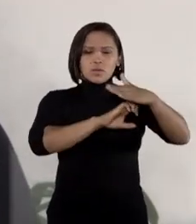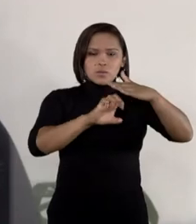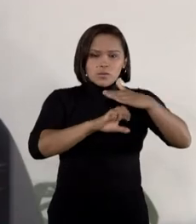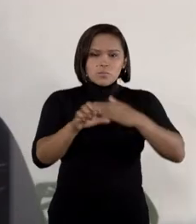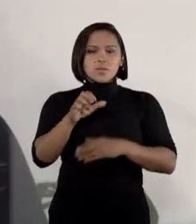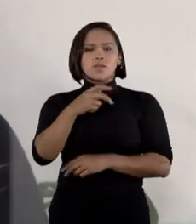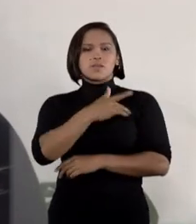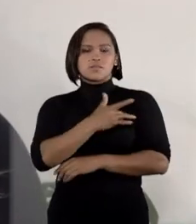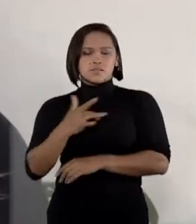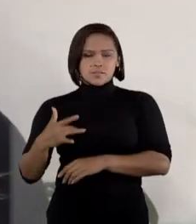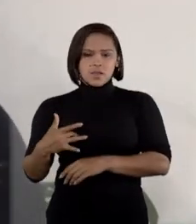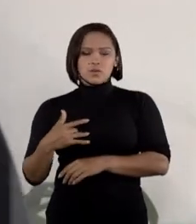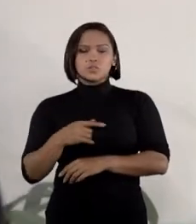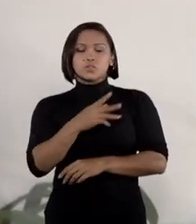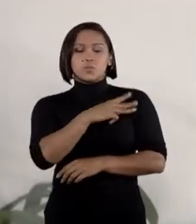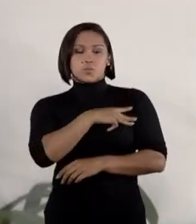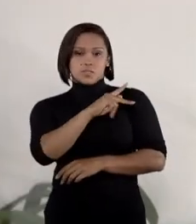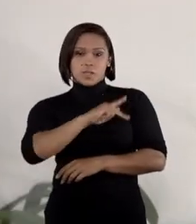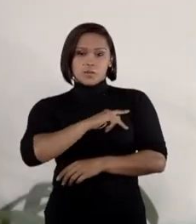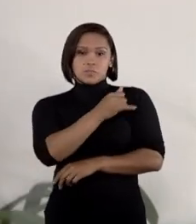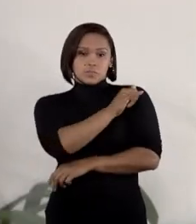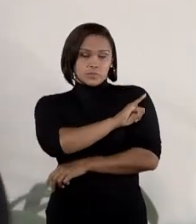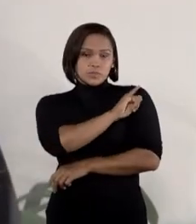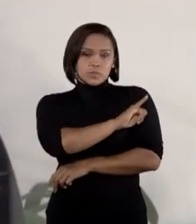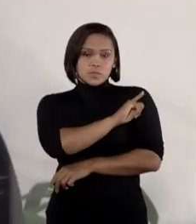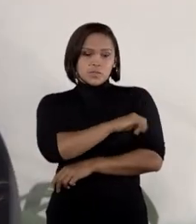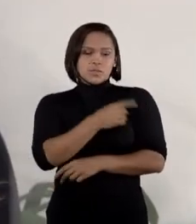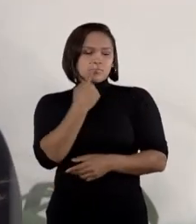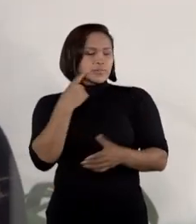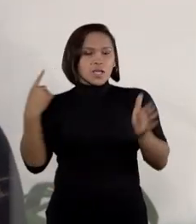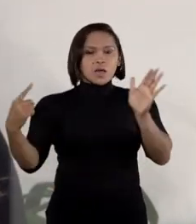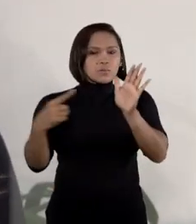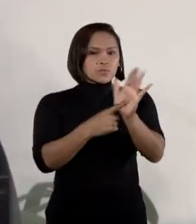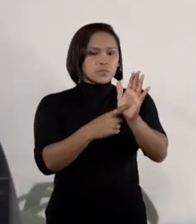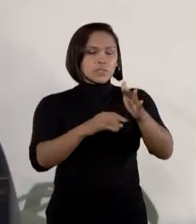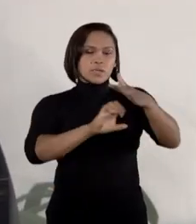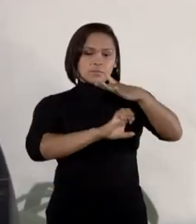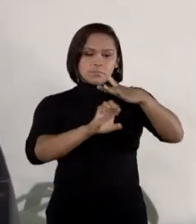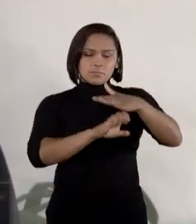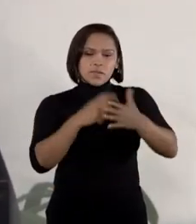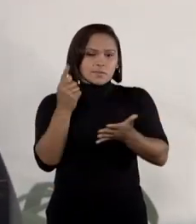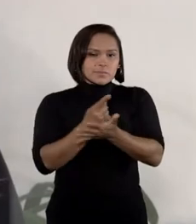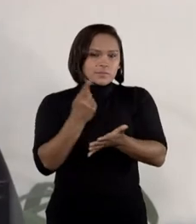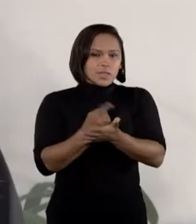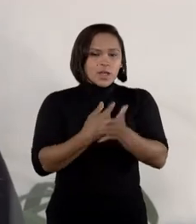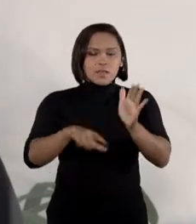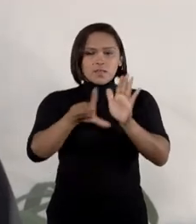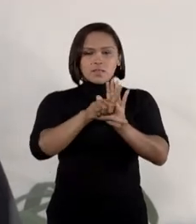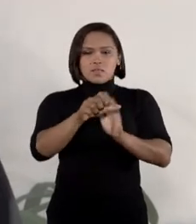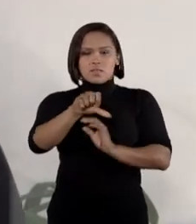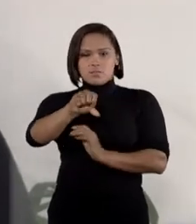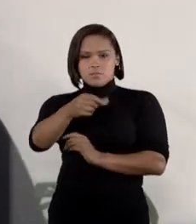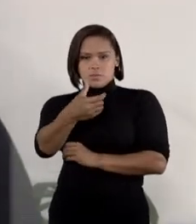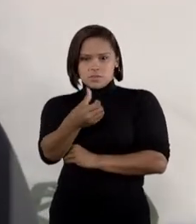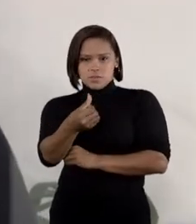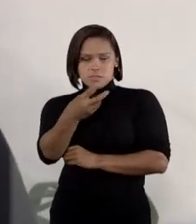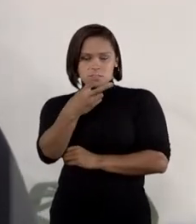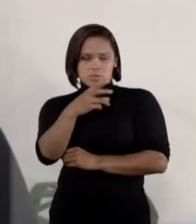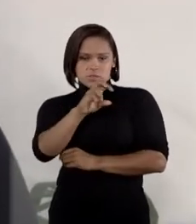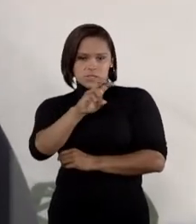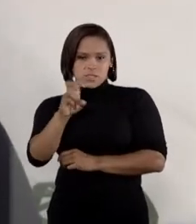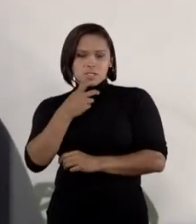de planos de saúde, o Ministério Público do Rio de Janeiro acusa empresas de infringir a Lei nº.656, de